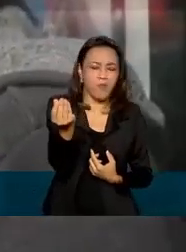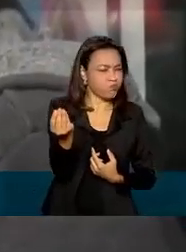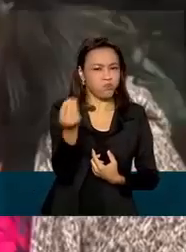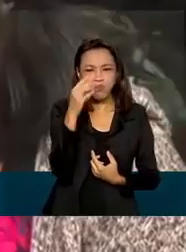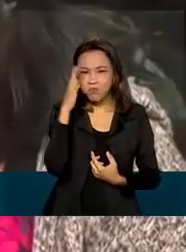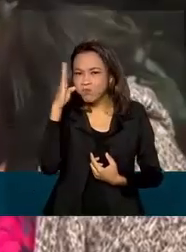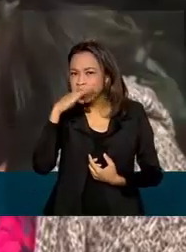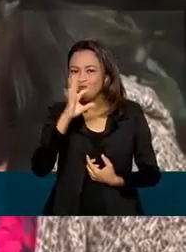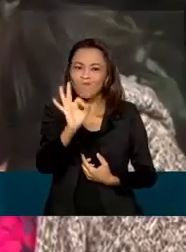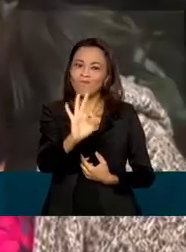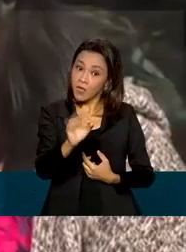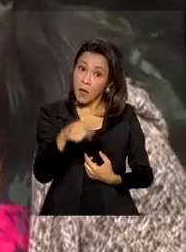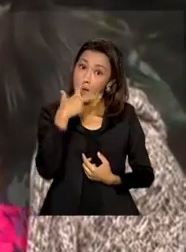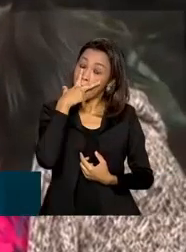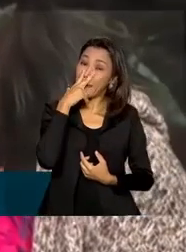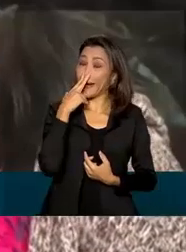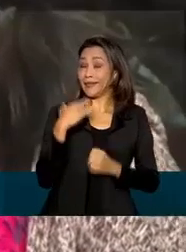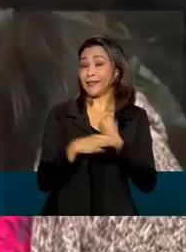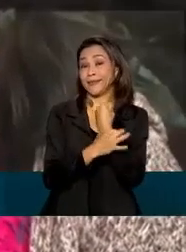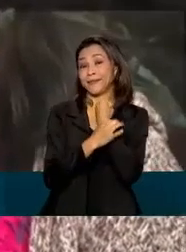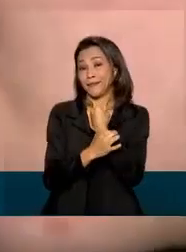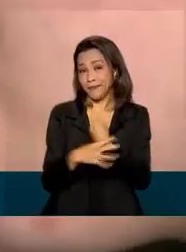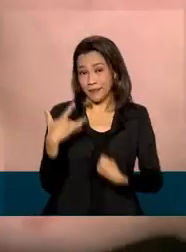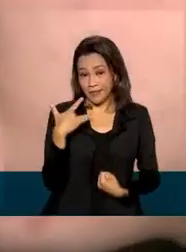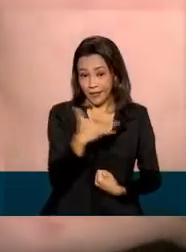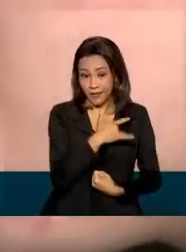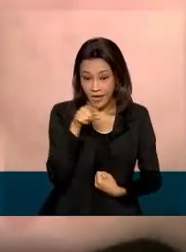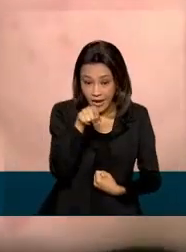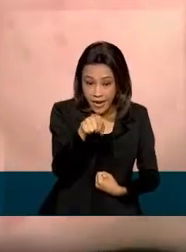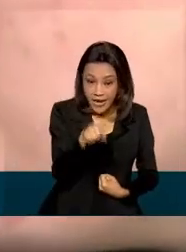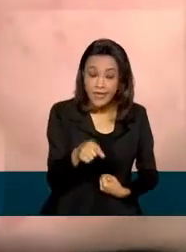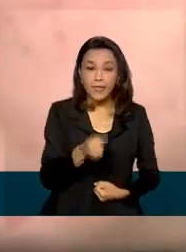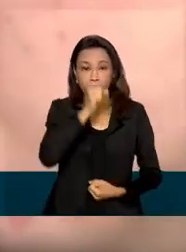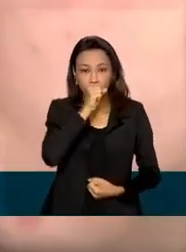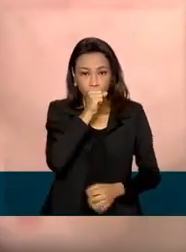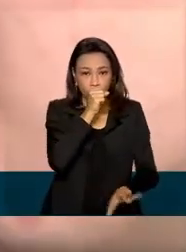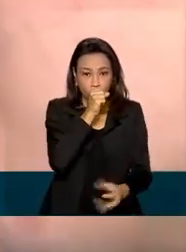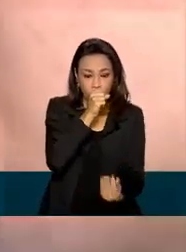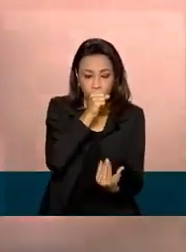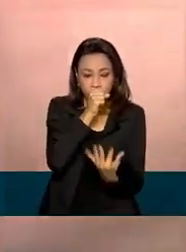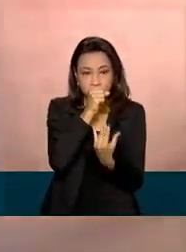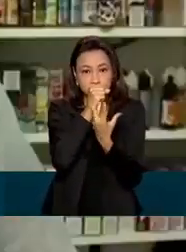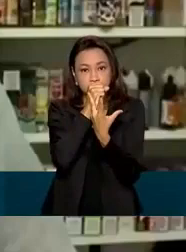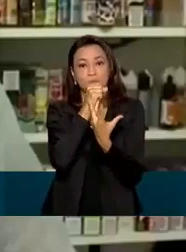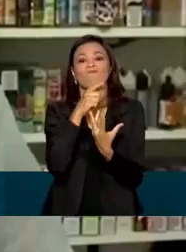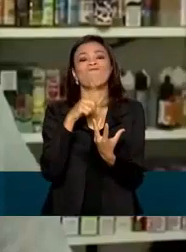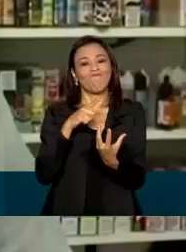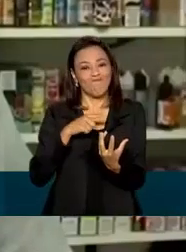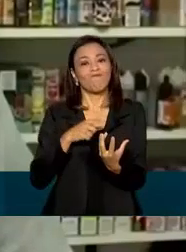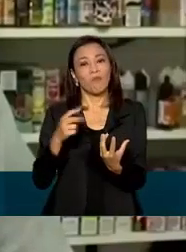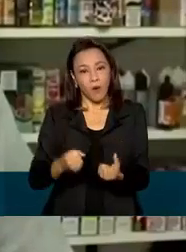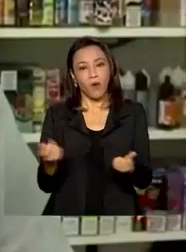sensação de serem seguros para a saúde. Mas os cigarros eletrônicos liberam substâncias tóxicas e